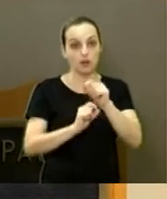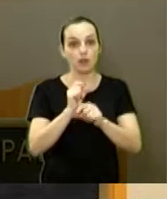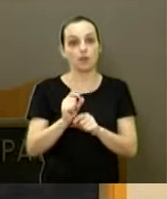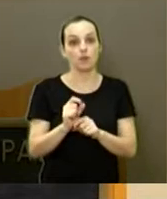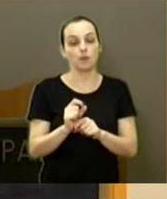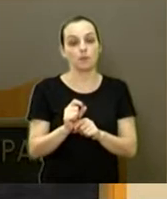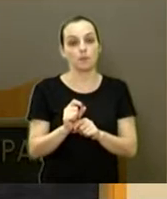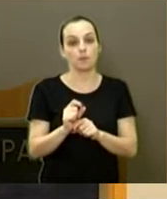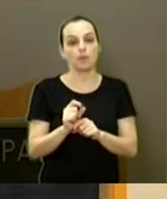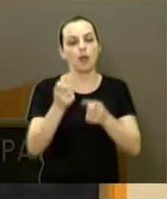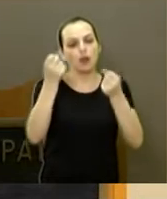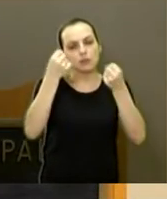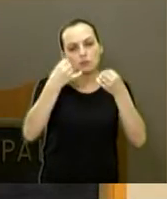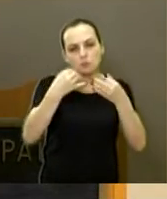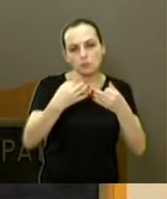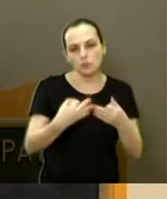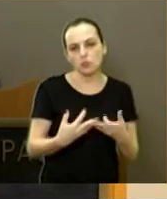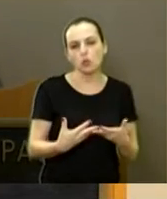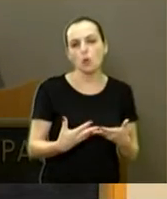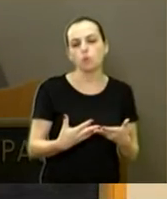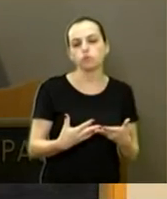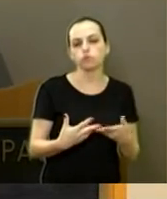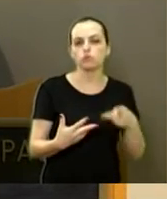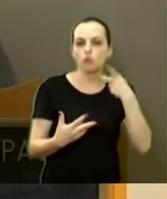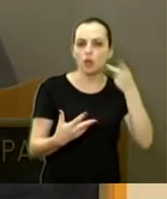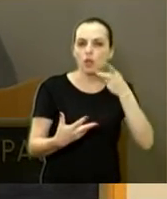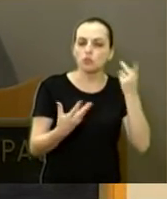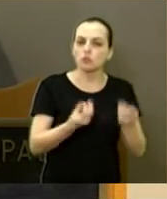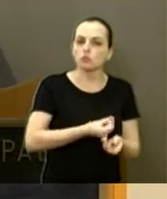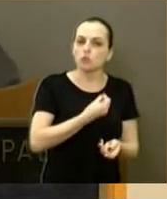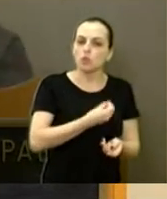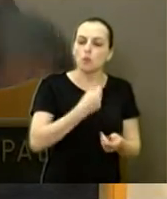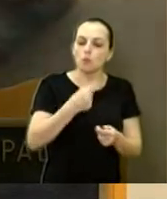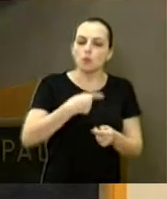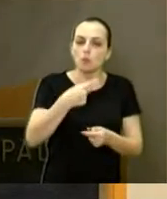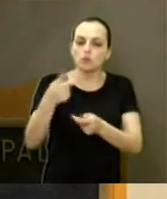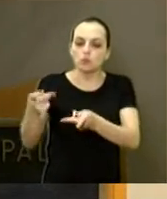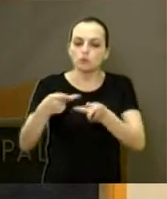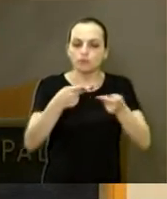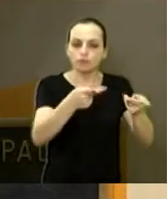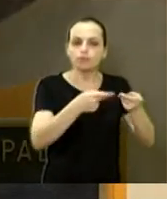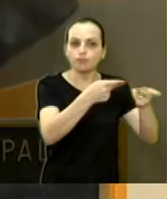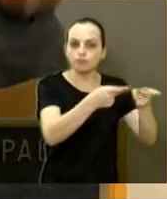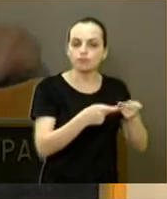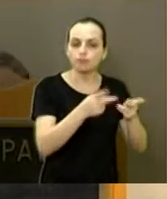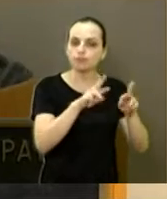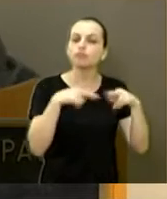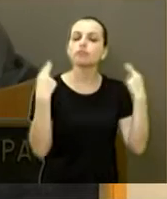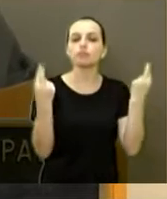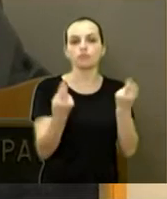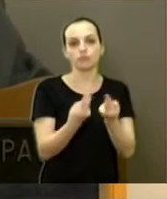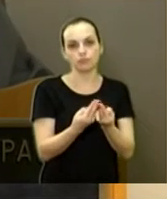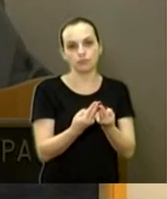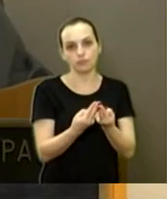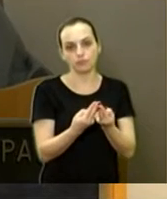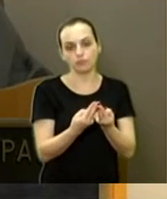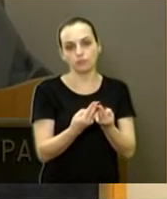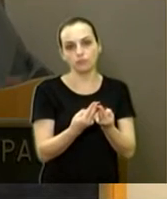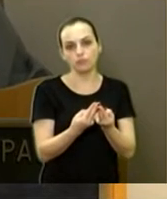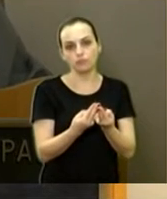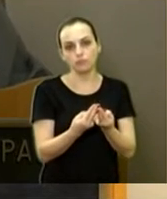ela deu toda a explicação, tinha vários vereadores. Depois convidou todos os vereadores para comparecer lá